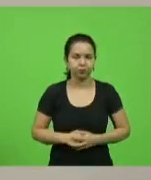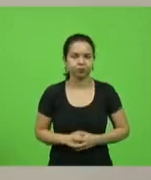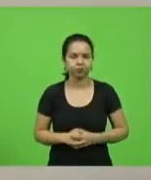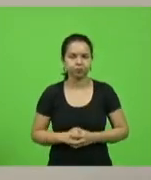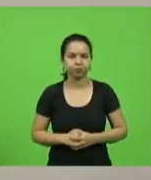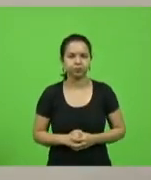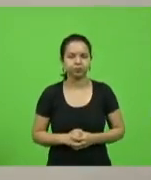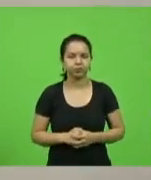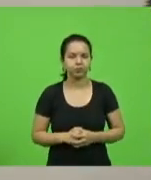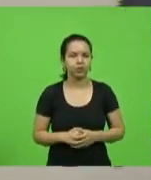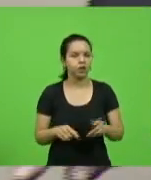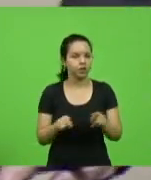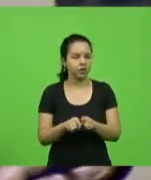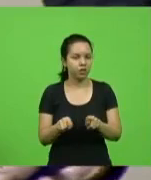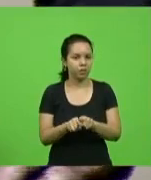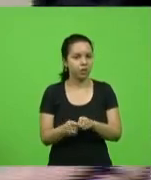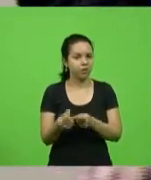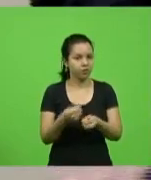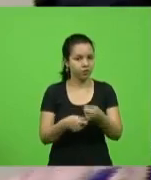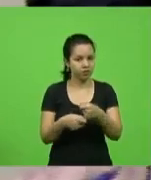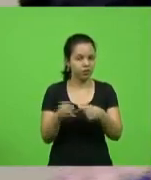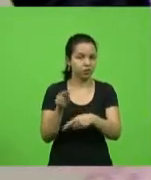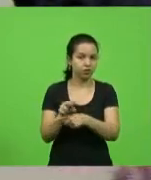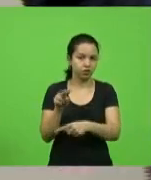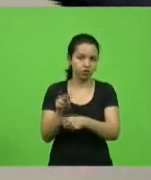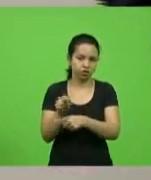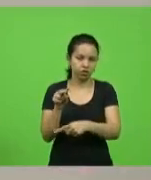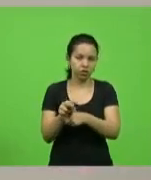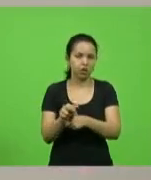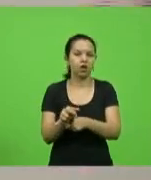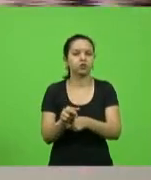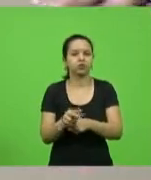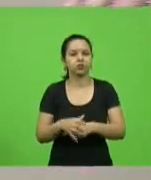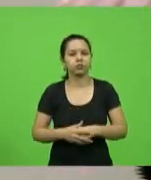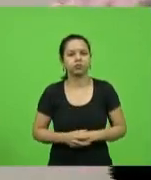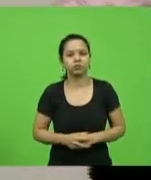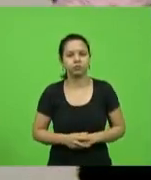E financeiros fiscais constantes dos atos concessivos.